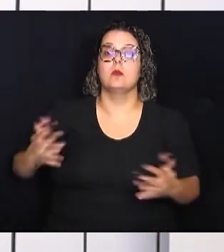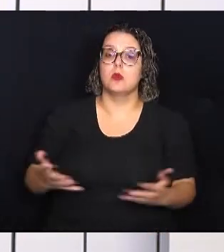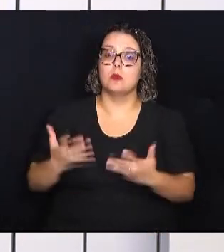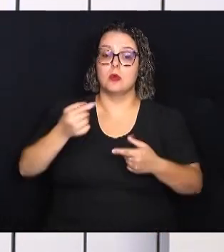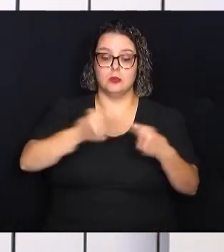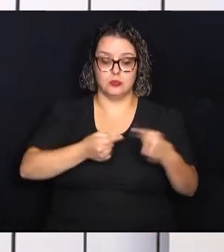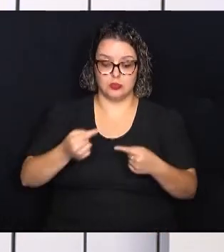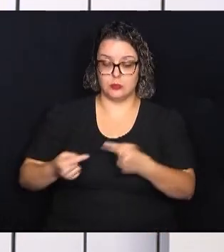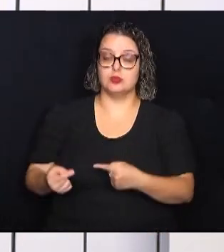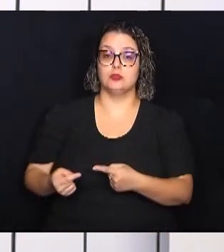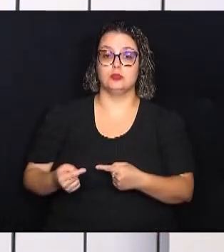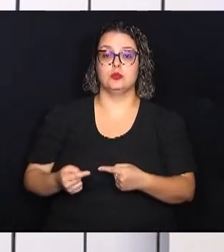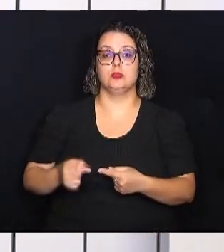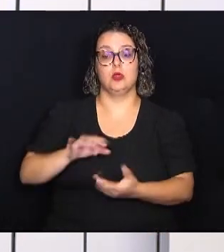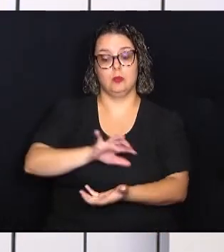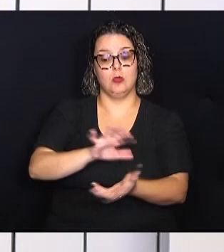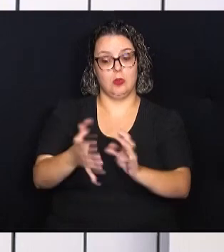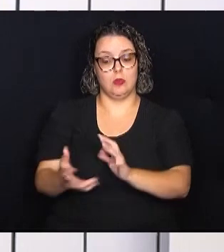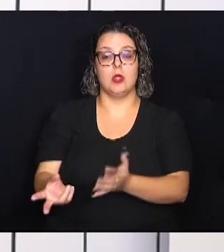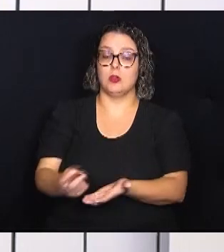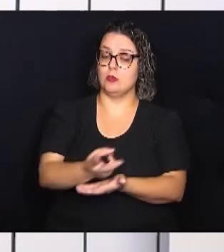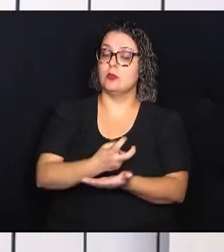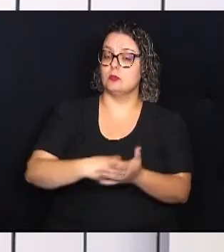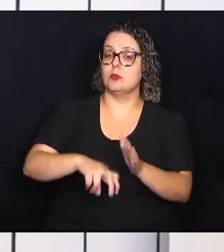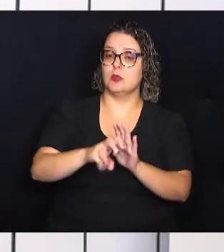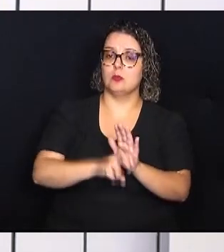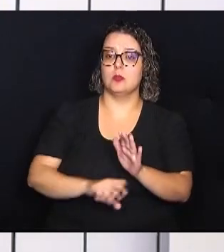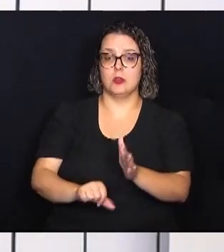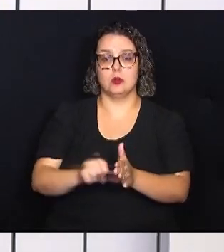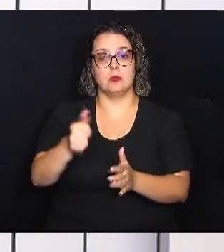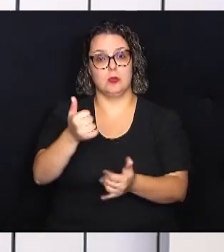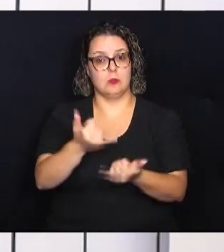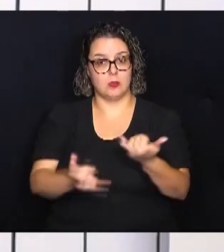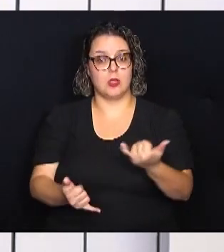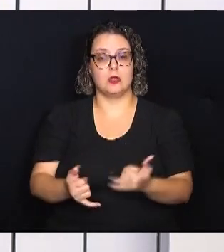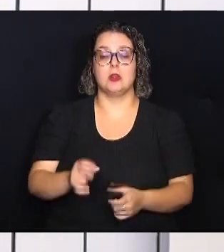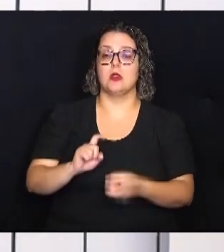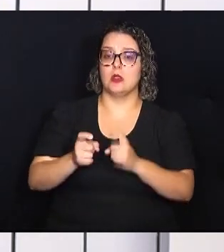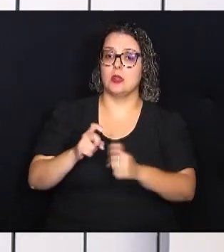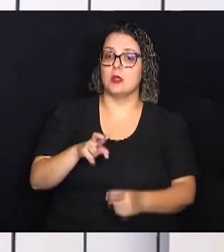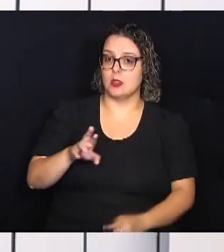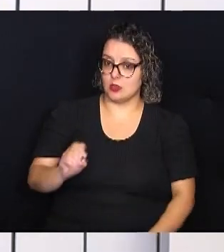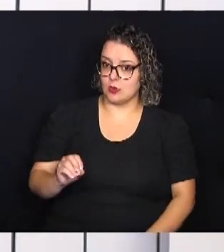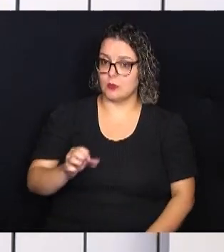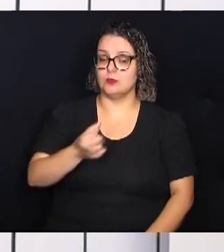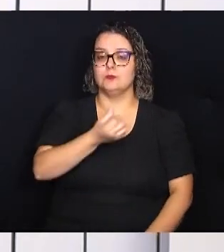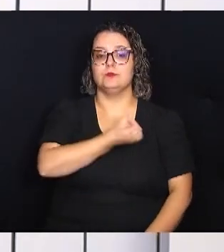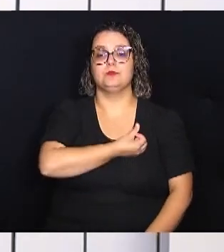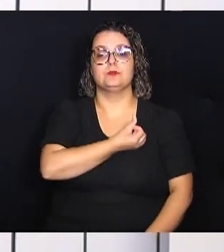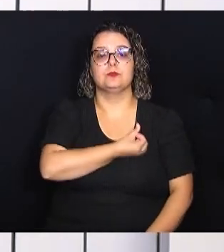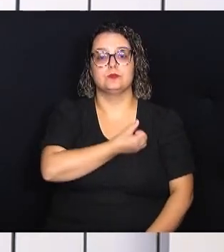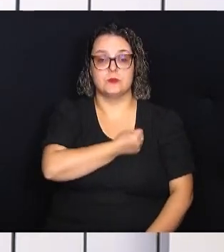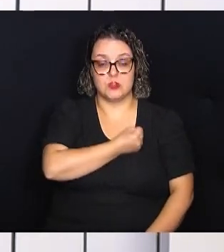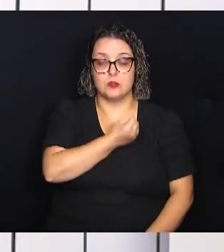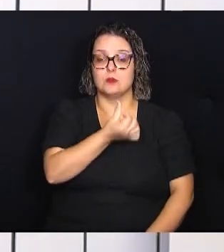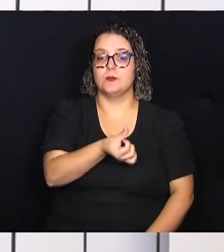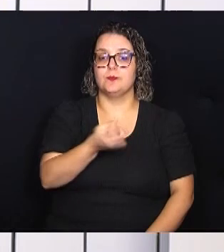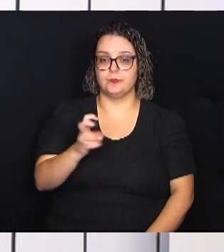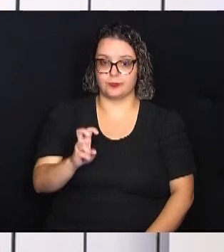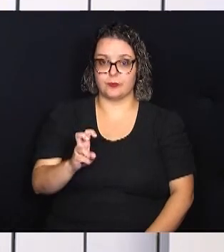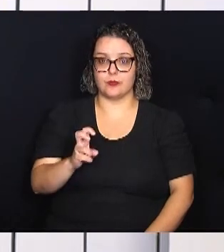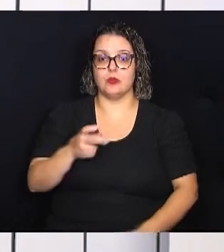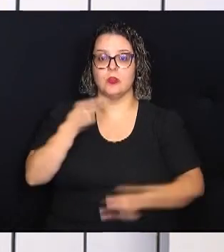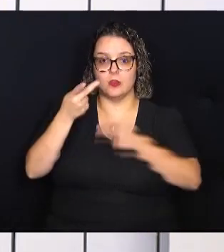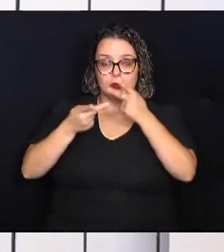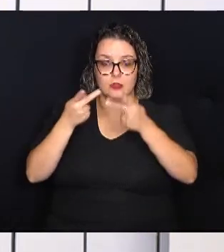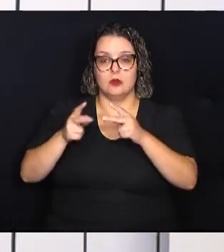sobre a reforma tributária na primeira parte da reunião ordinária de nº 65. Para falar sobre o tema